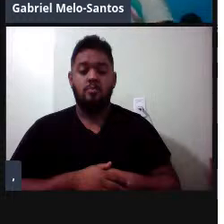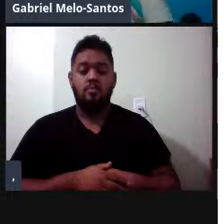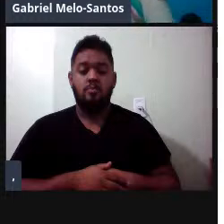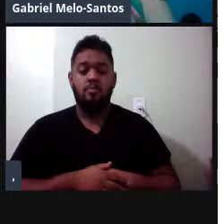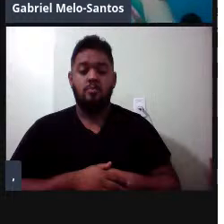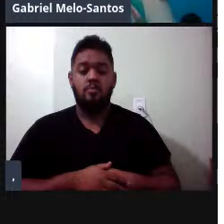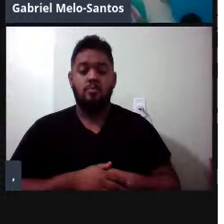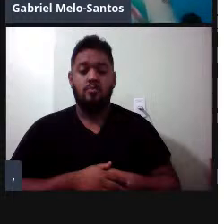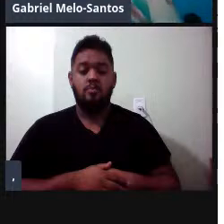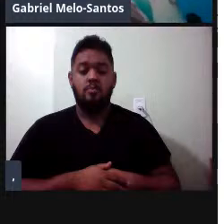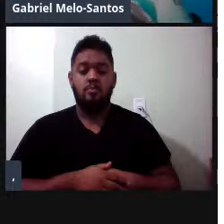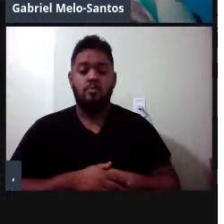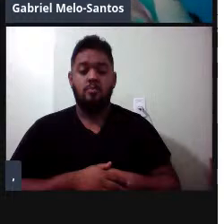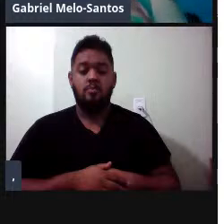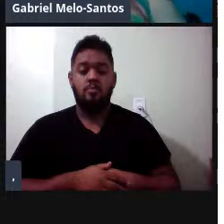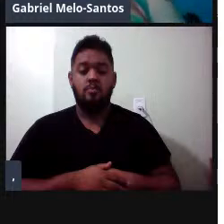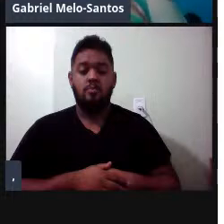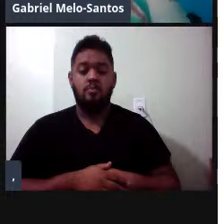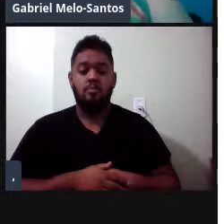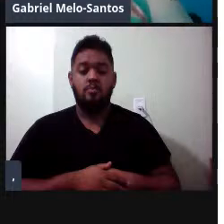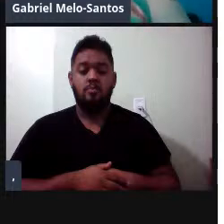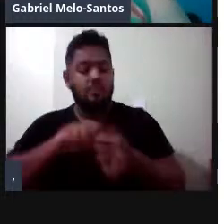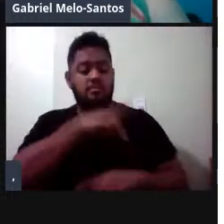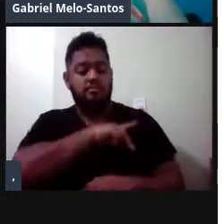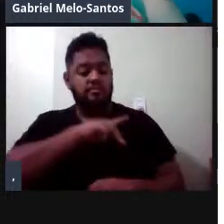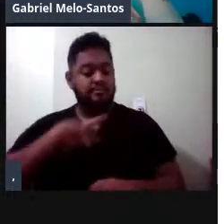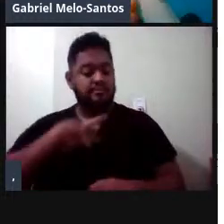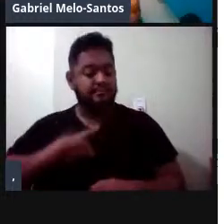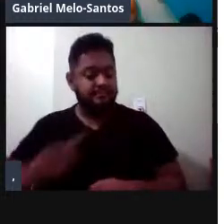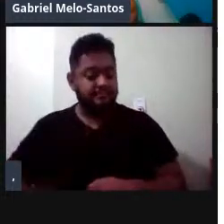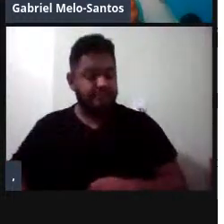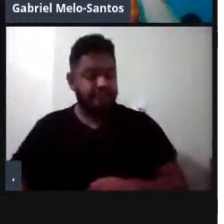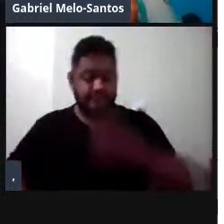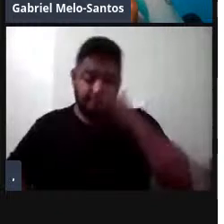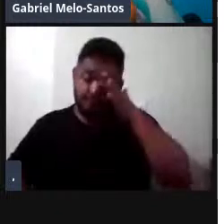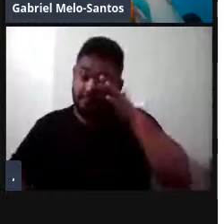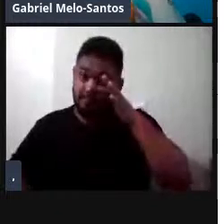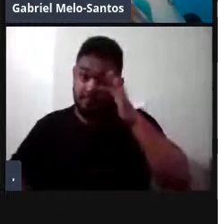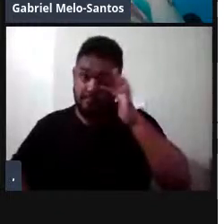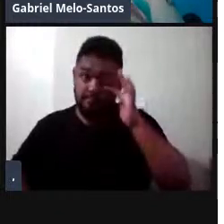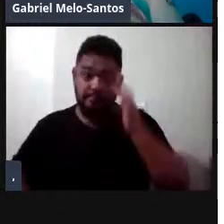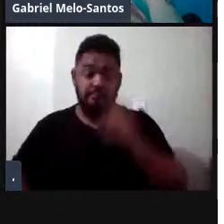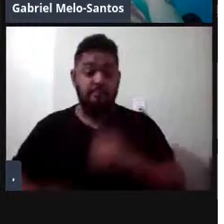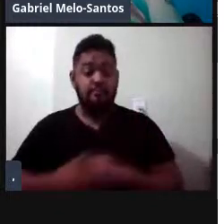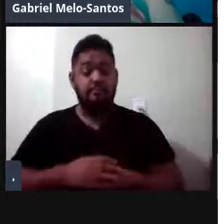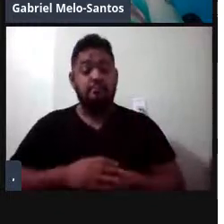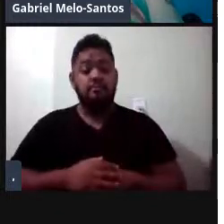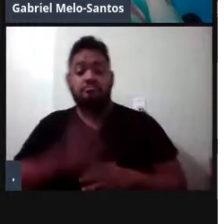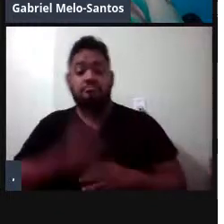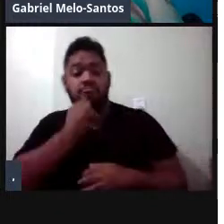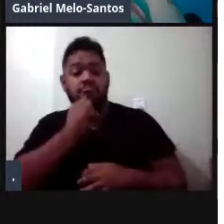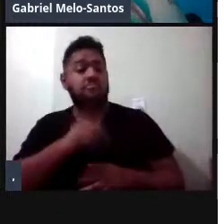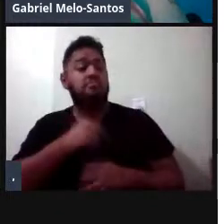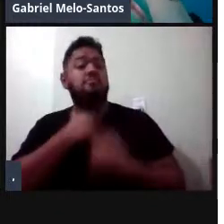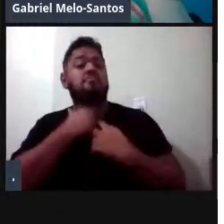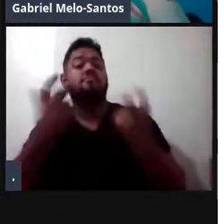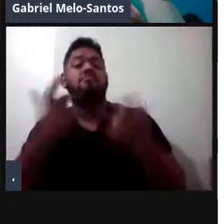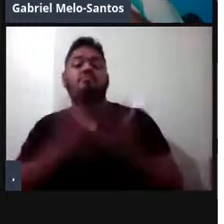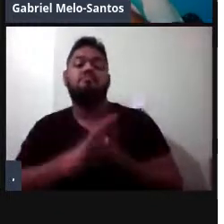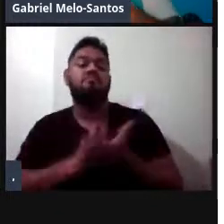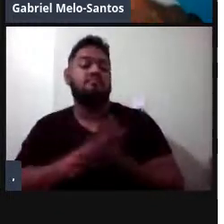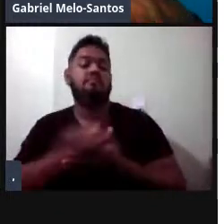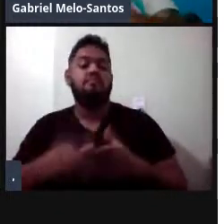que disseram que não, que eles não emitiam assovios, assovios seriam uma evolução, uma inovação